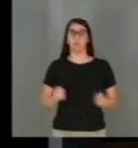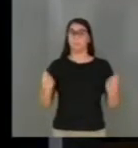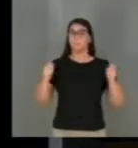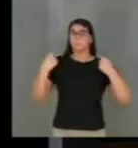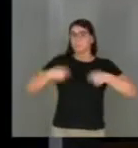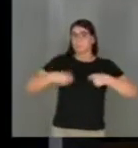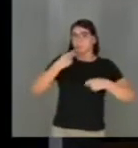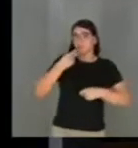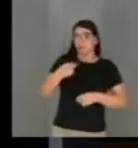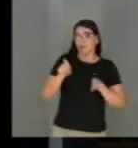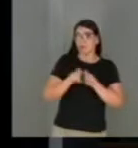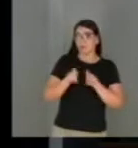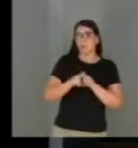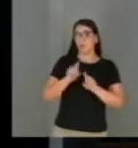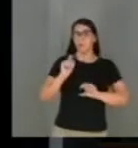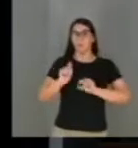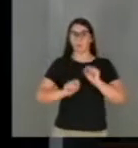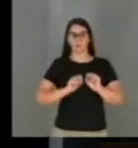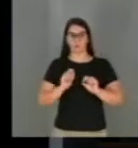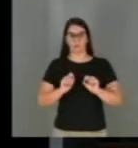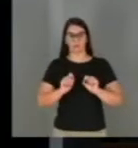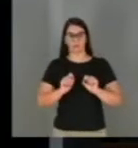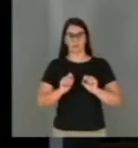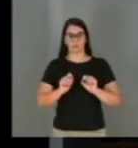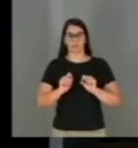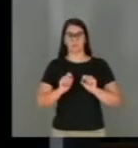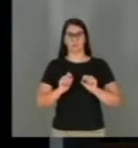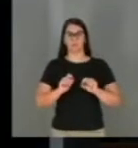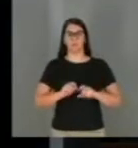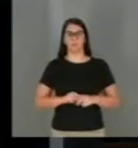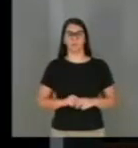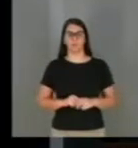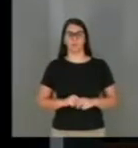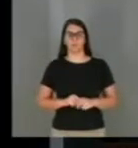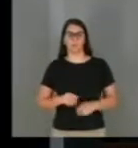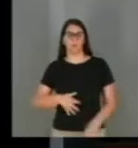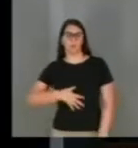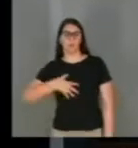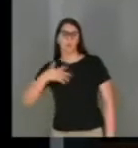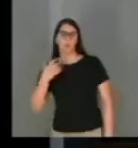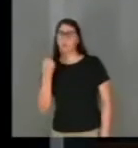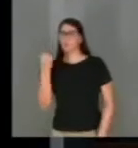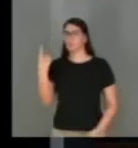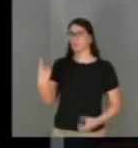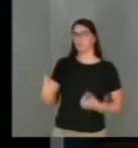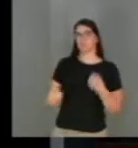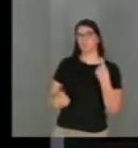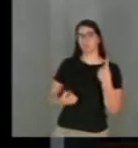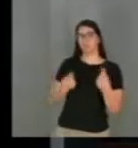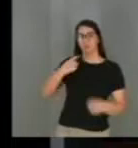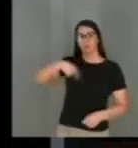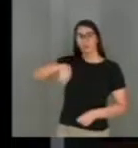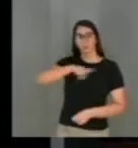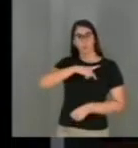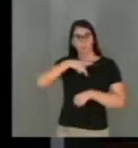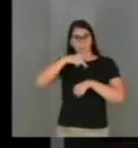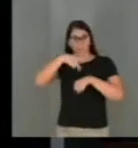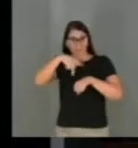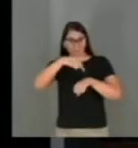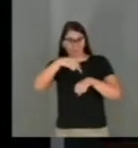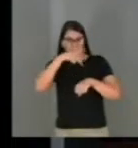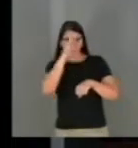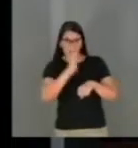também que, mais do que o orgulho de um ou de outro, nosso país não pode ter